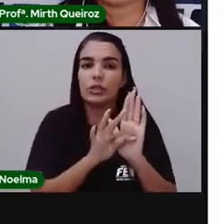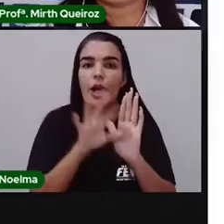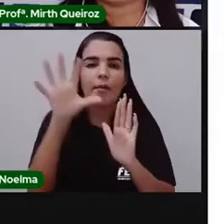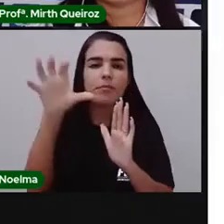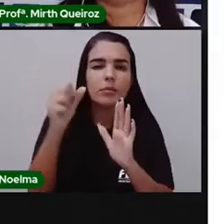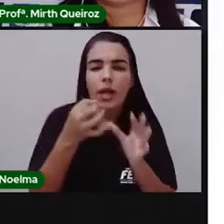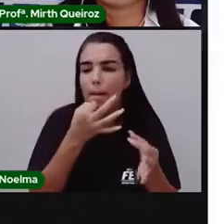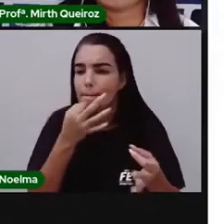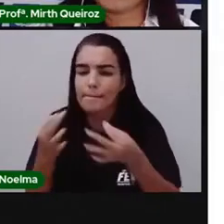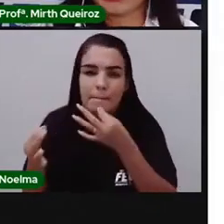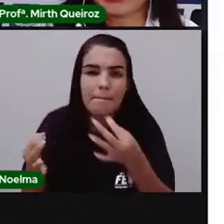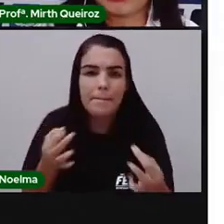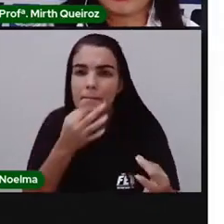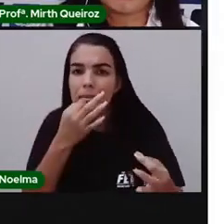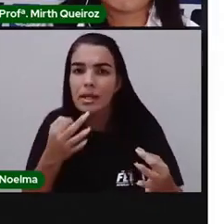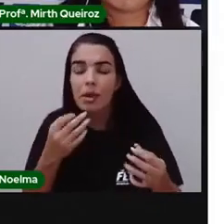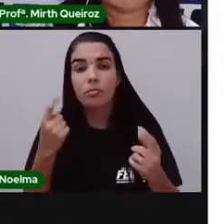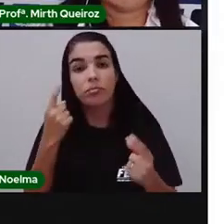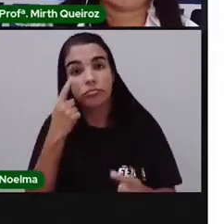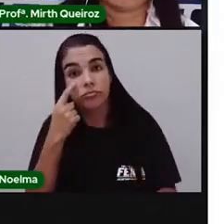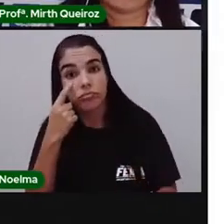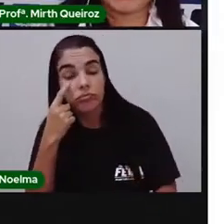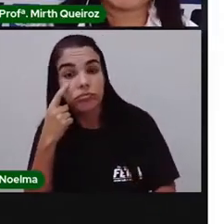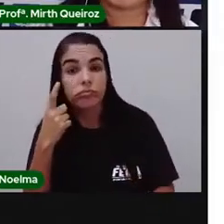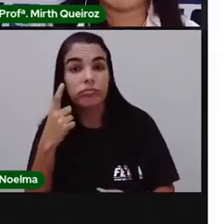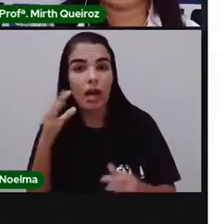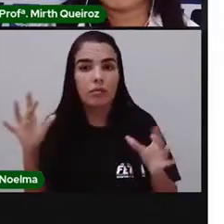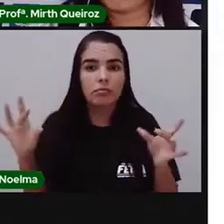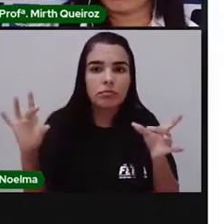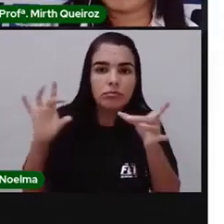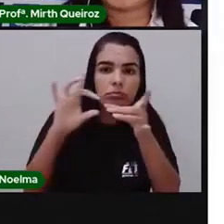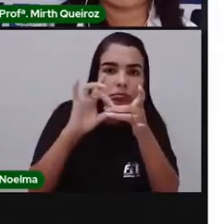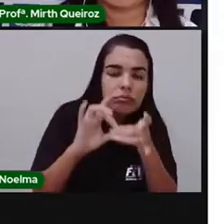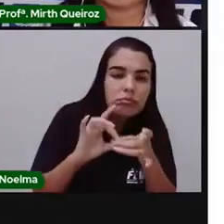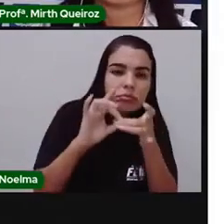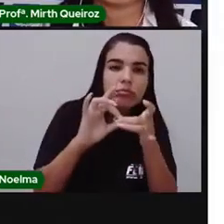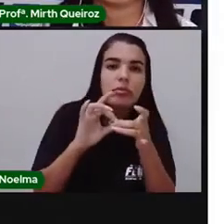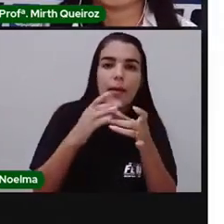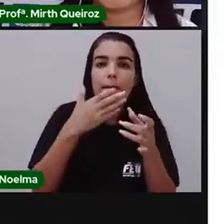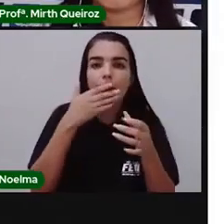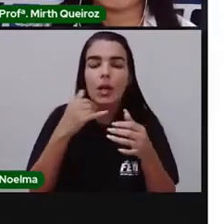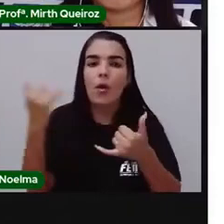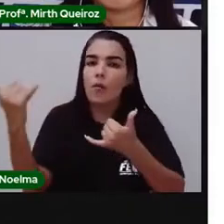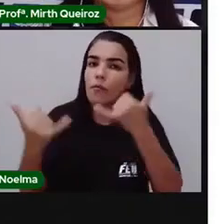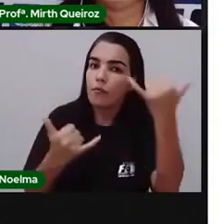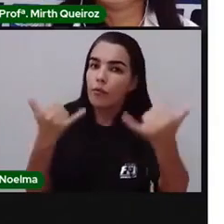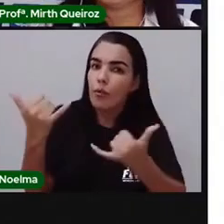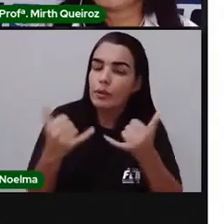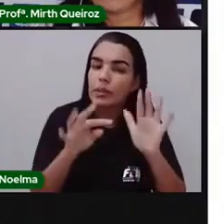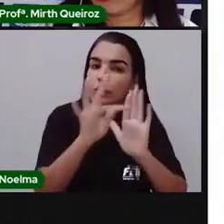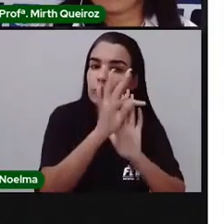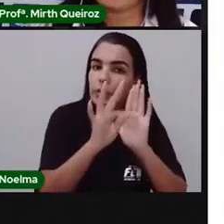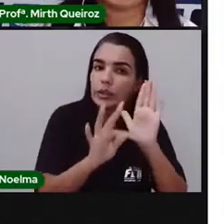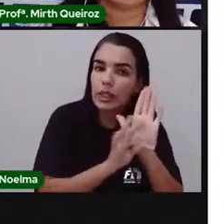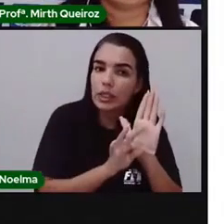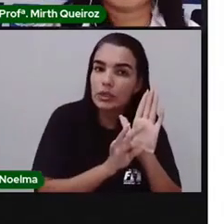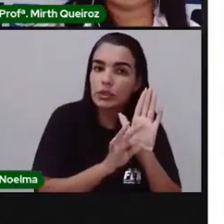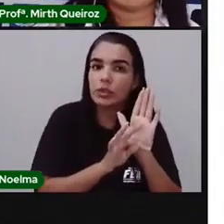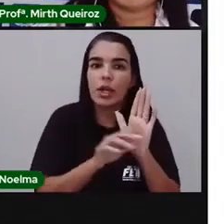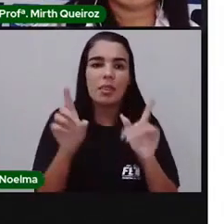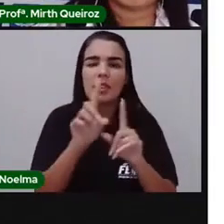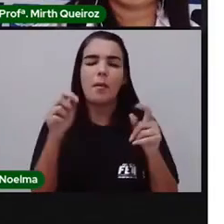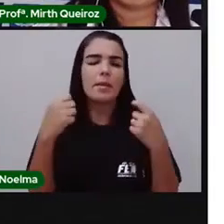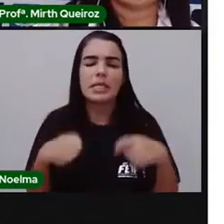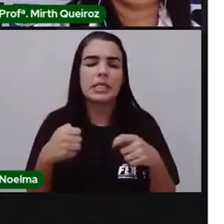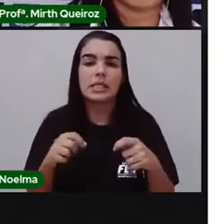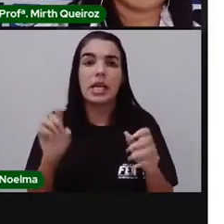argumentos para poder conectar melhor as informações do texto. Não ser óbvio, lá